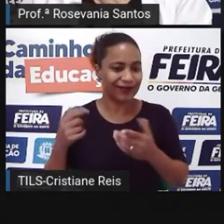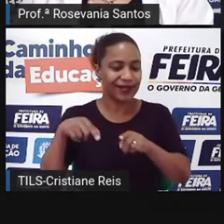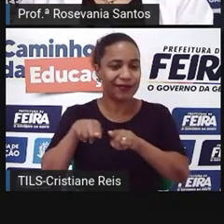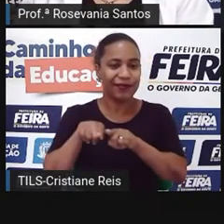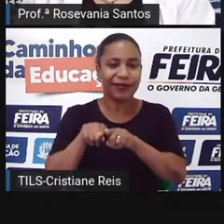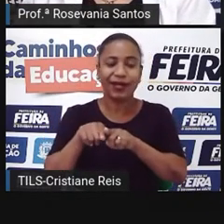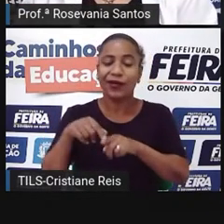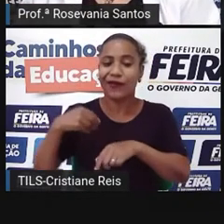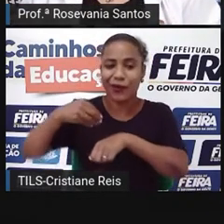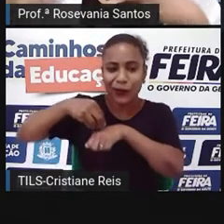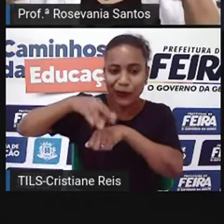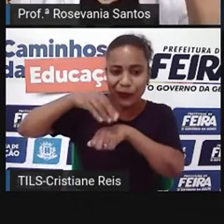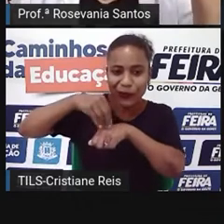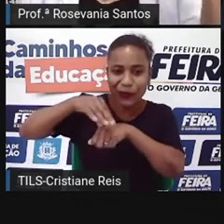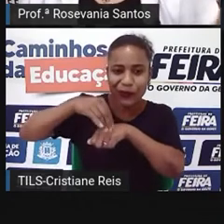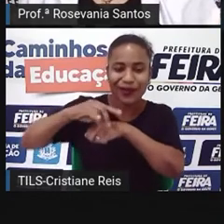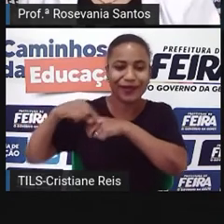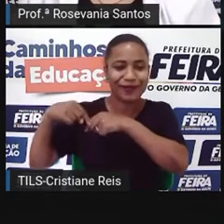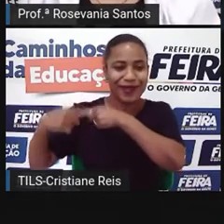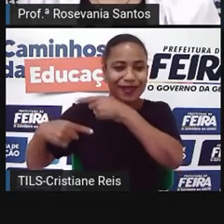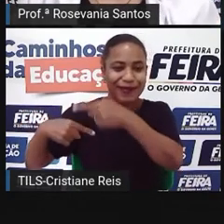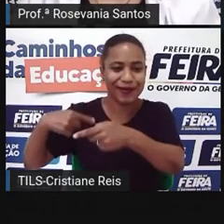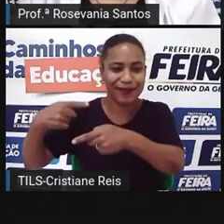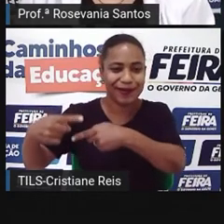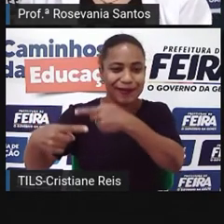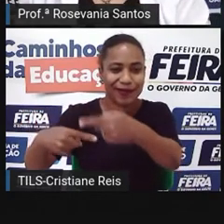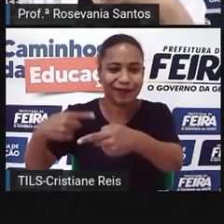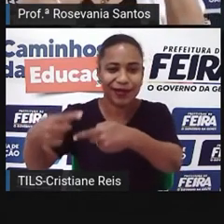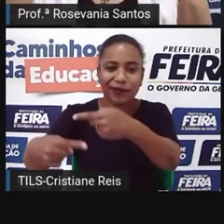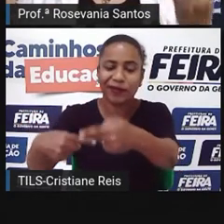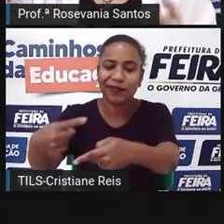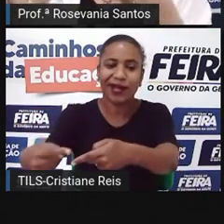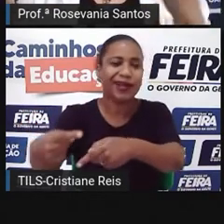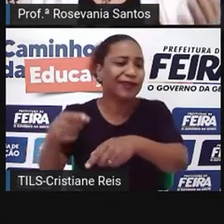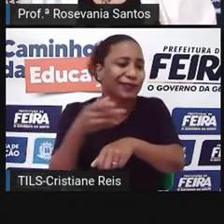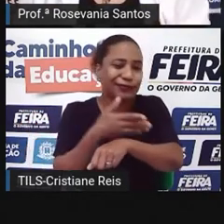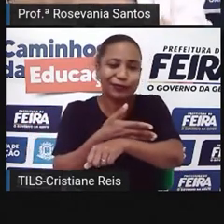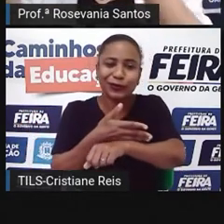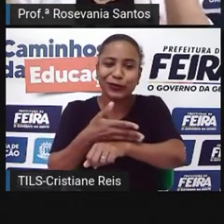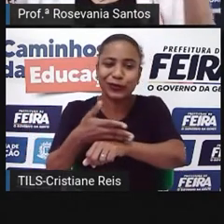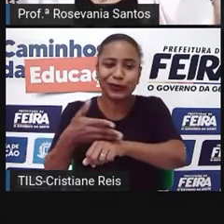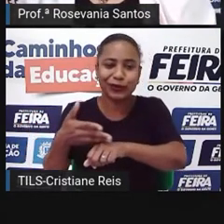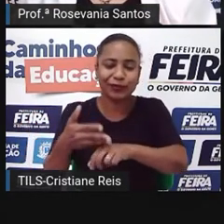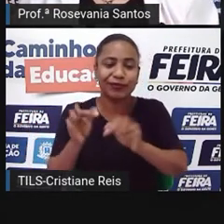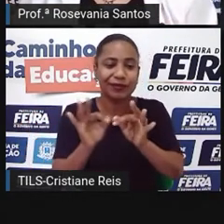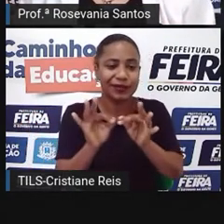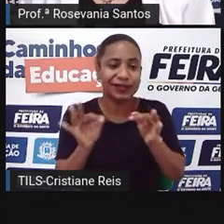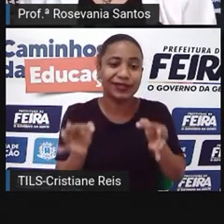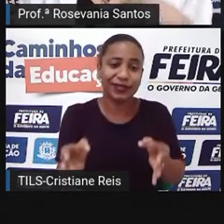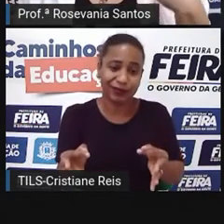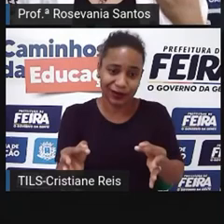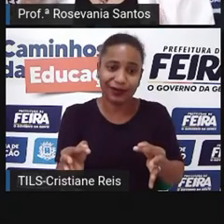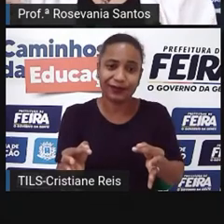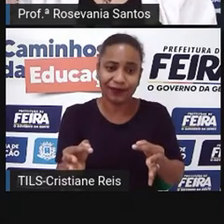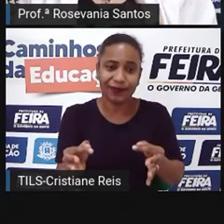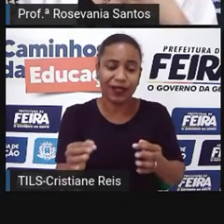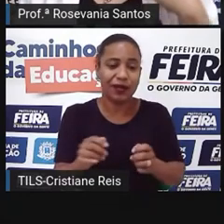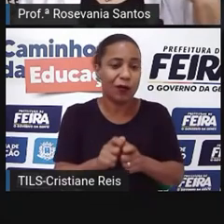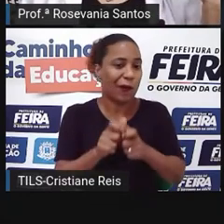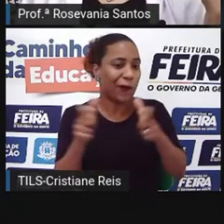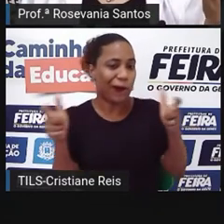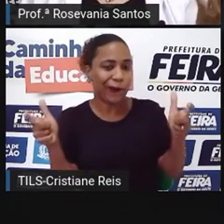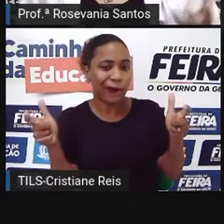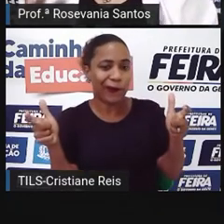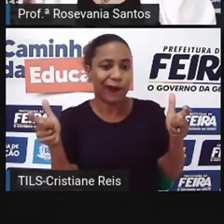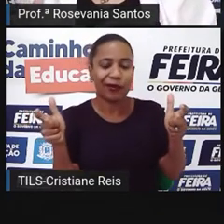geração em geração, sem ter uma produção muito grande, dependendo também dos agentes intempérico, se chove,